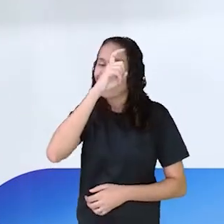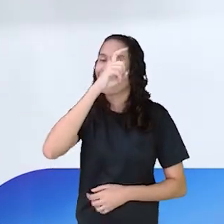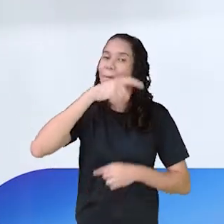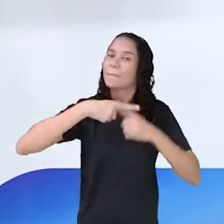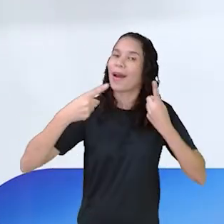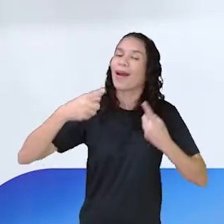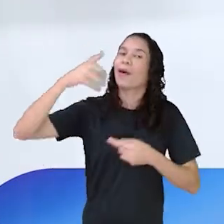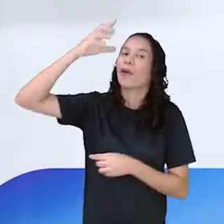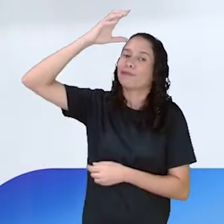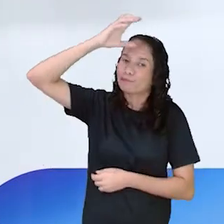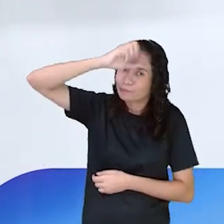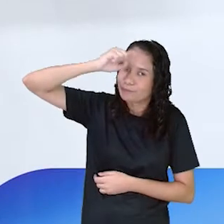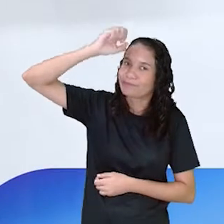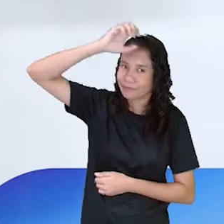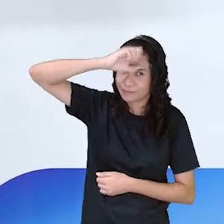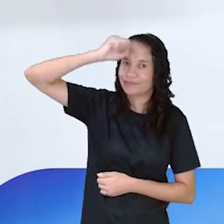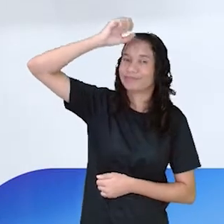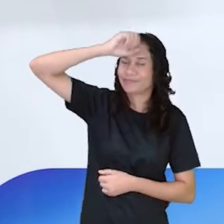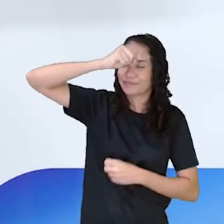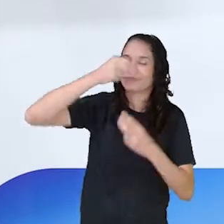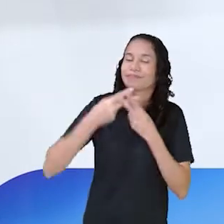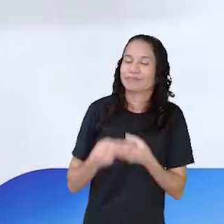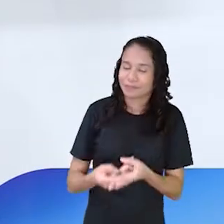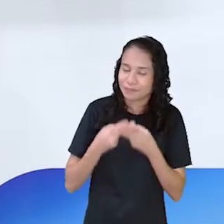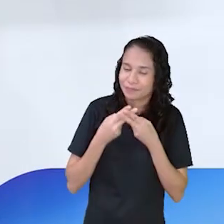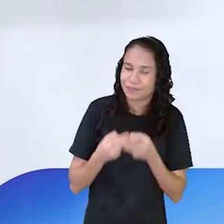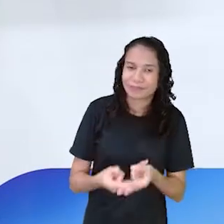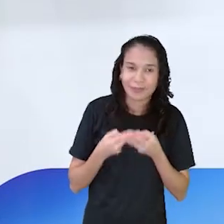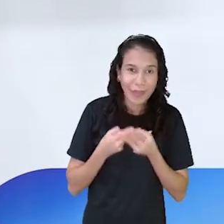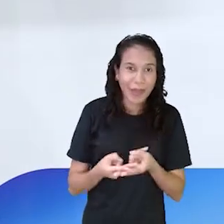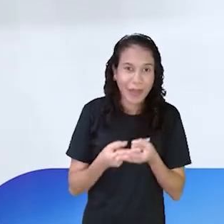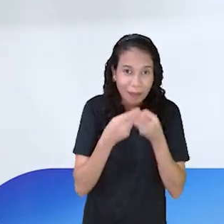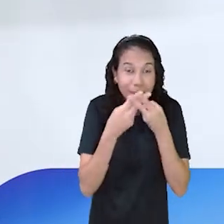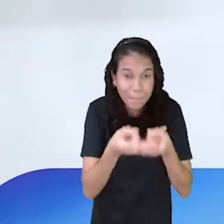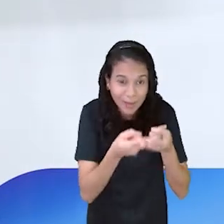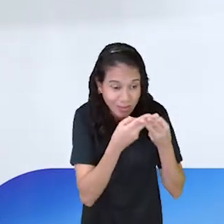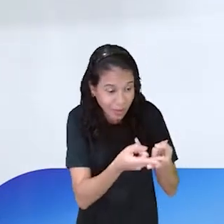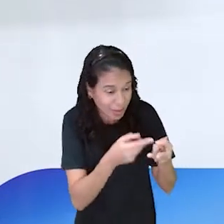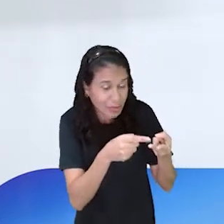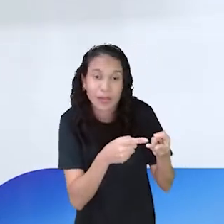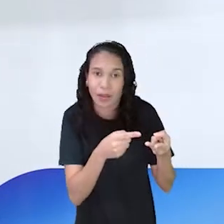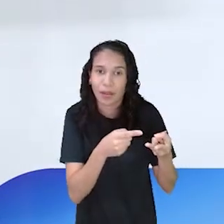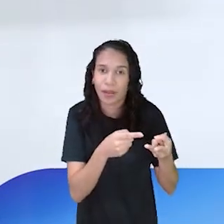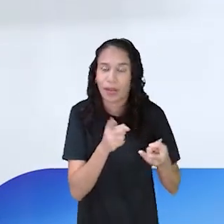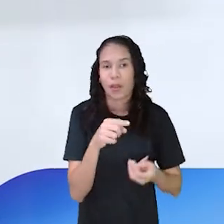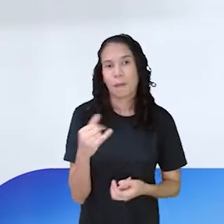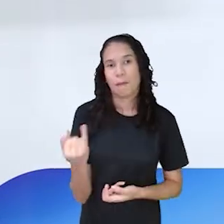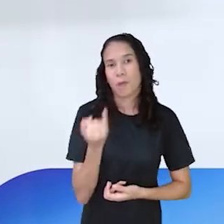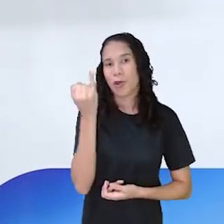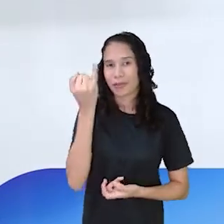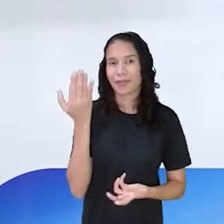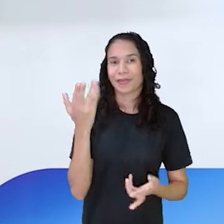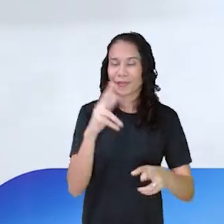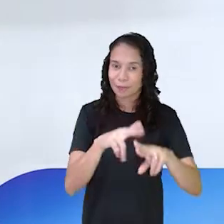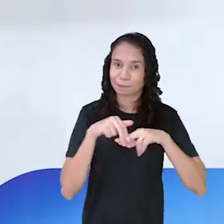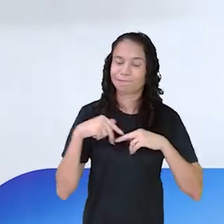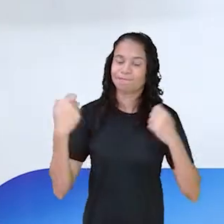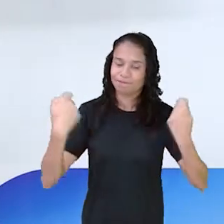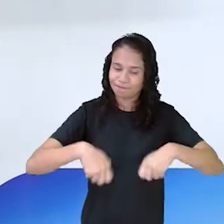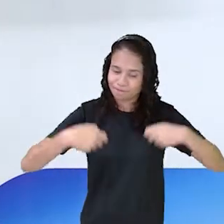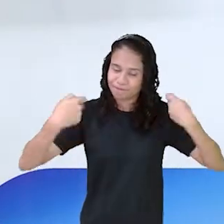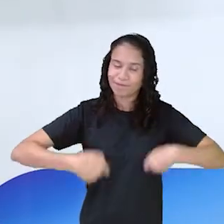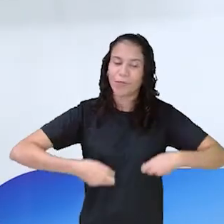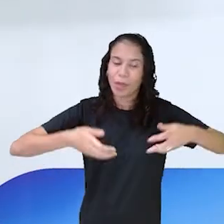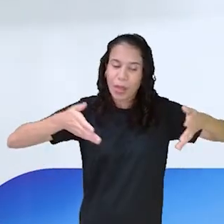aprende. A gente aprende a ter paciência. A paciência nos livra de muitas enrascadas, né? Então, a gente precisa